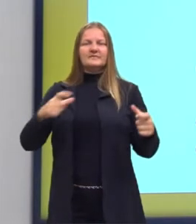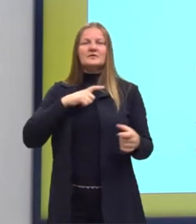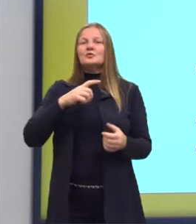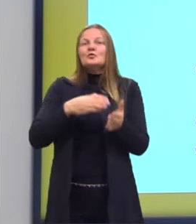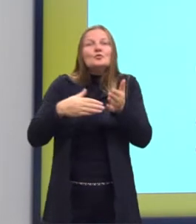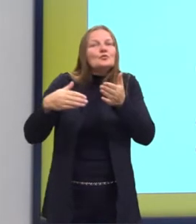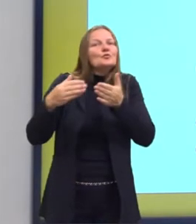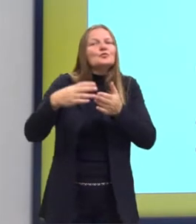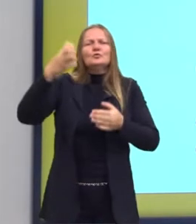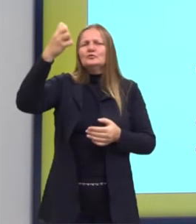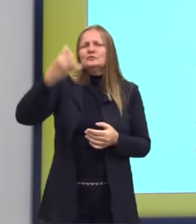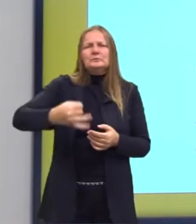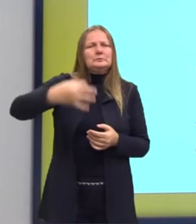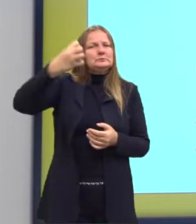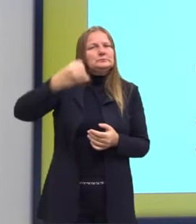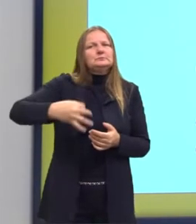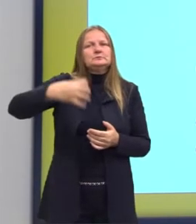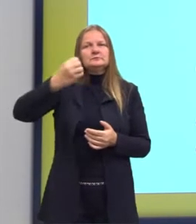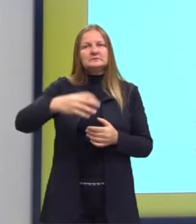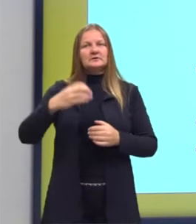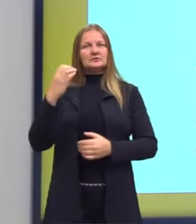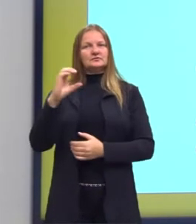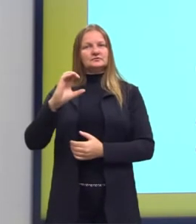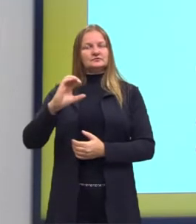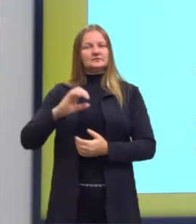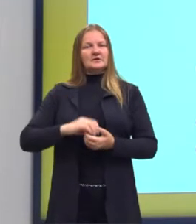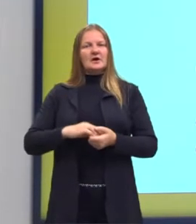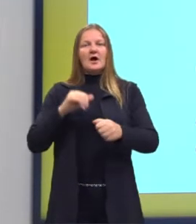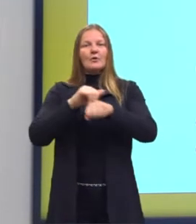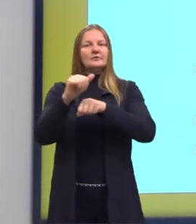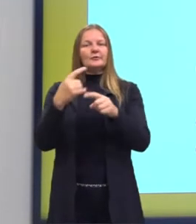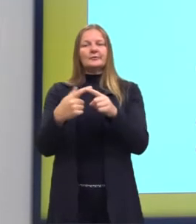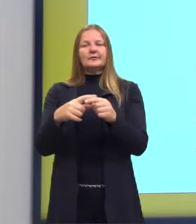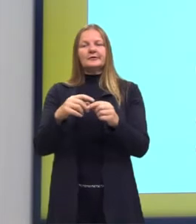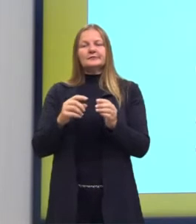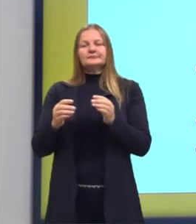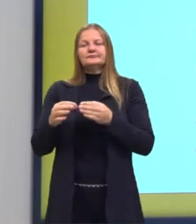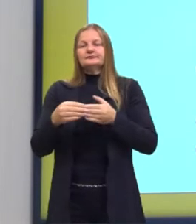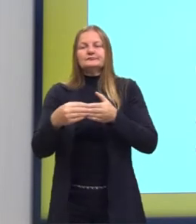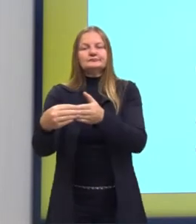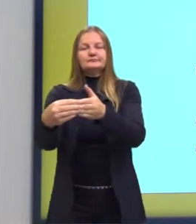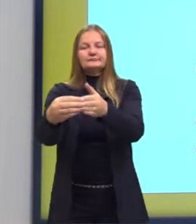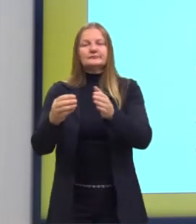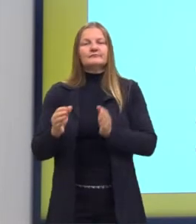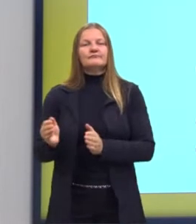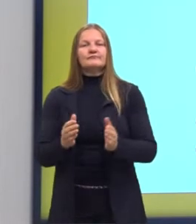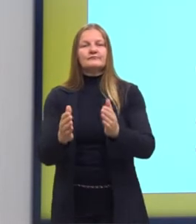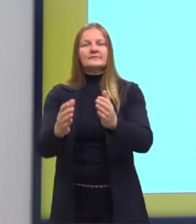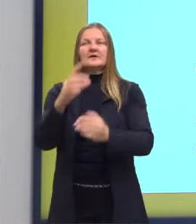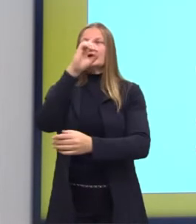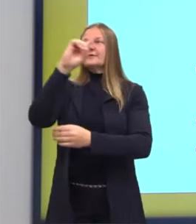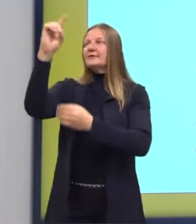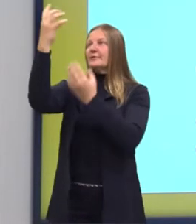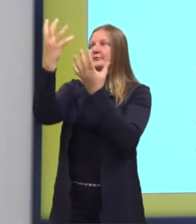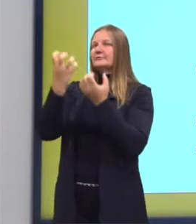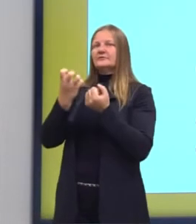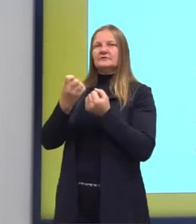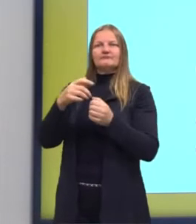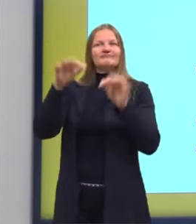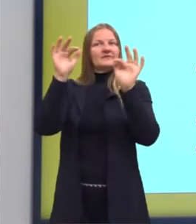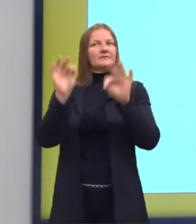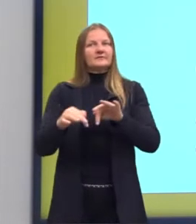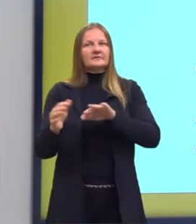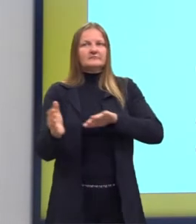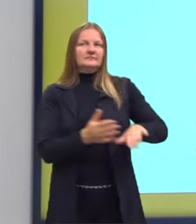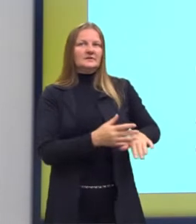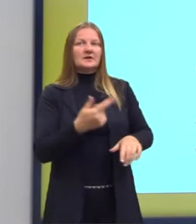explicação científica. Não existe assim. Aconteceu porque era o destino. Aconteceu porque Deus quis. Não existe isso